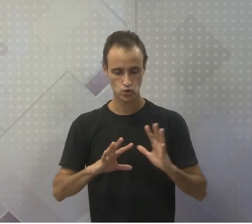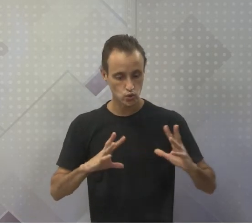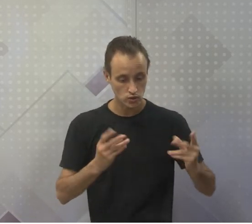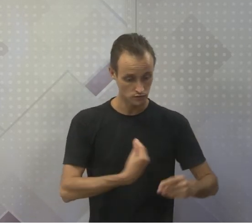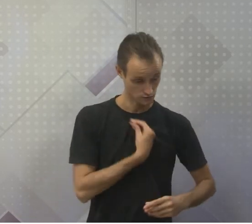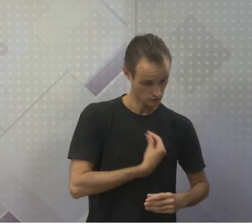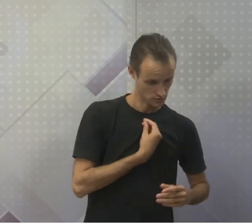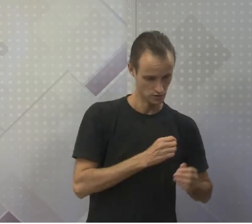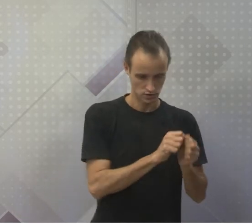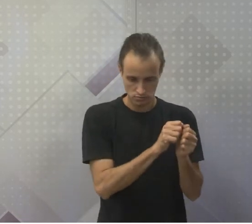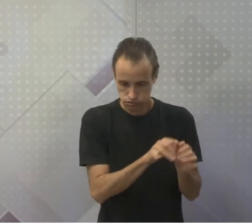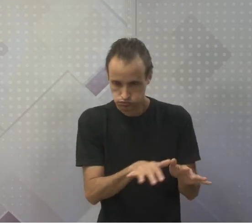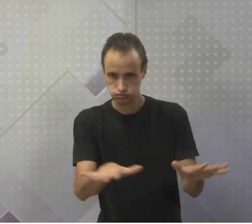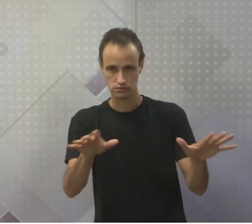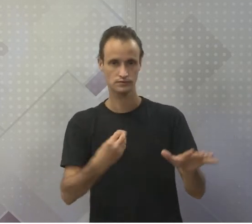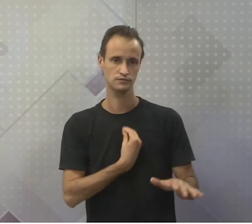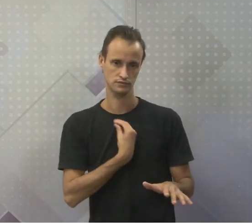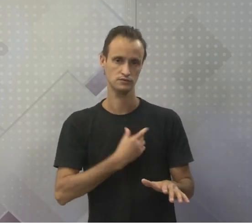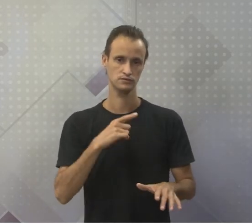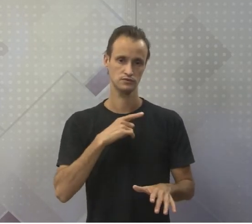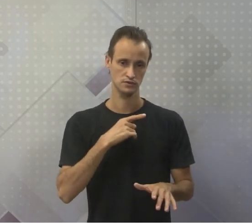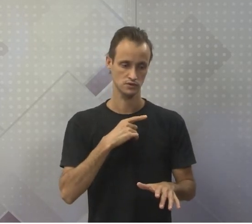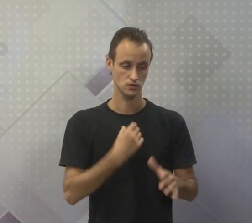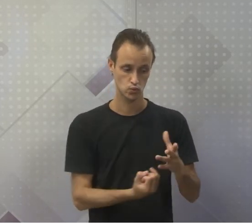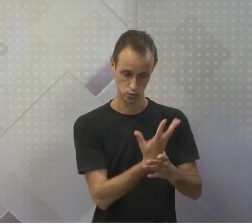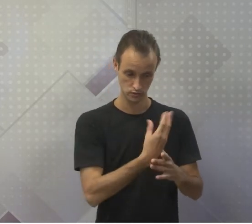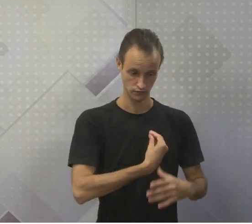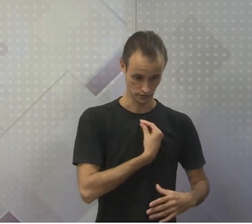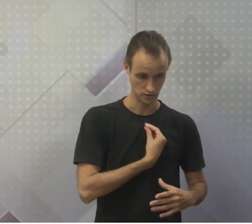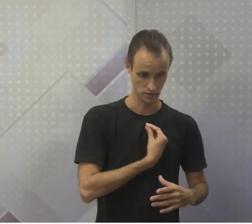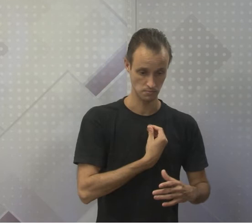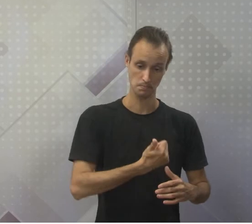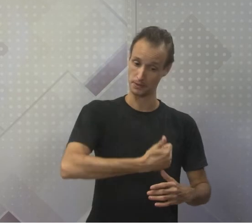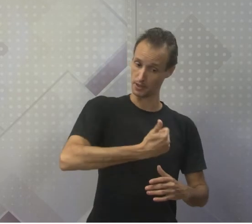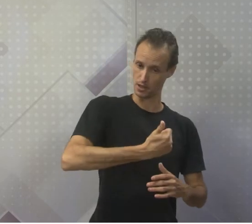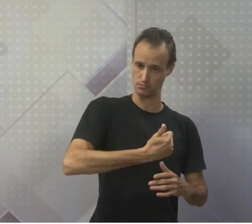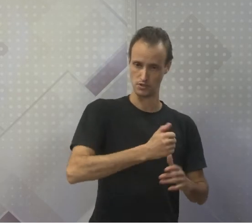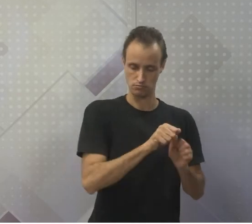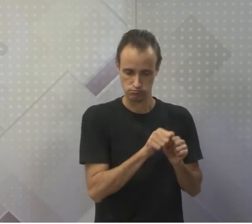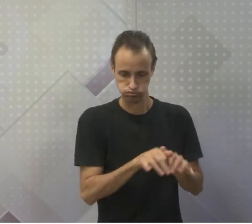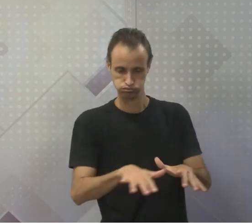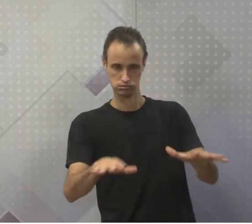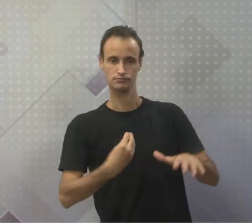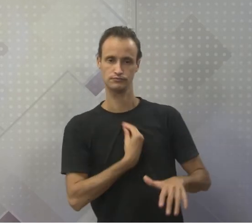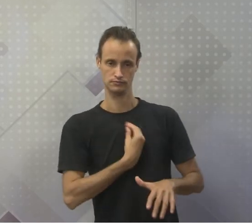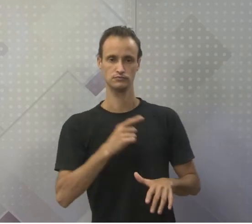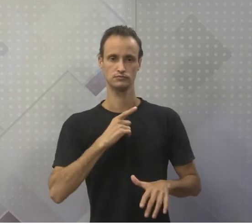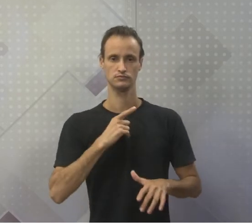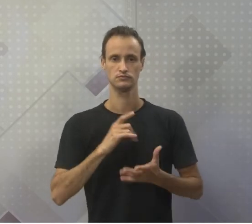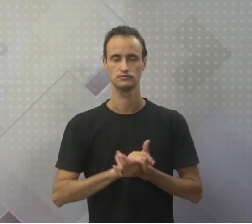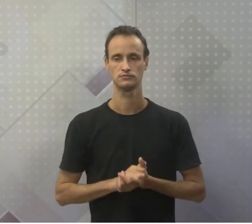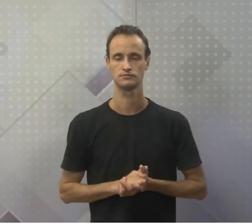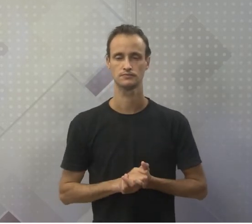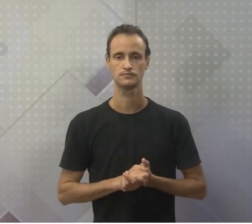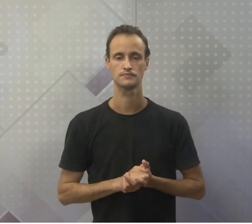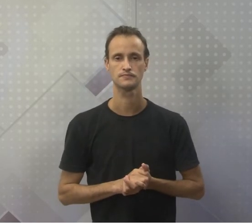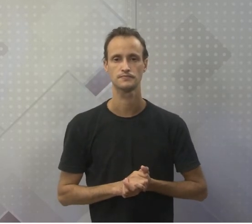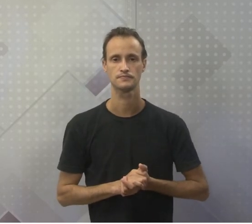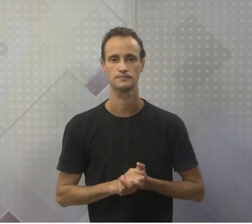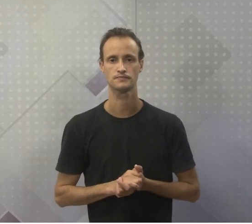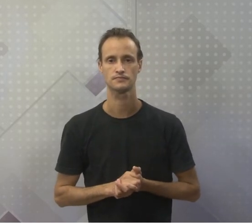vida, né? Ou seja, para nascer uma vida, tem que haver uma pré-existente. Beleza? Aí diz,